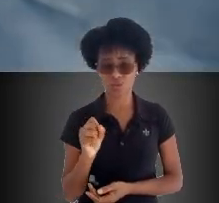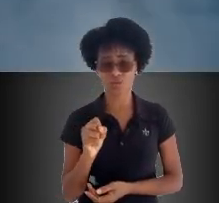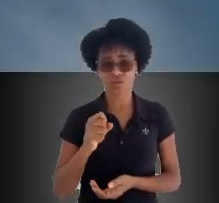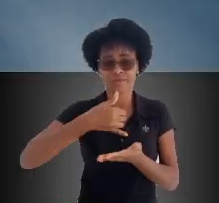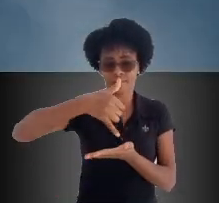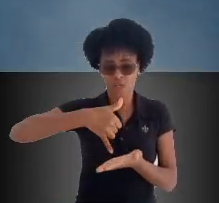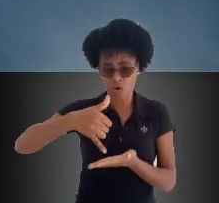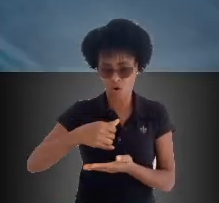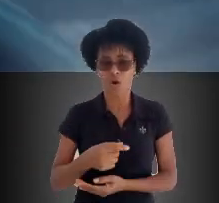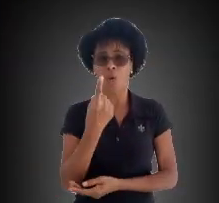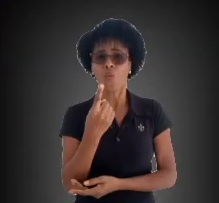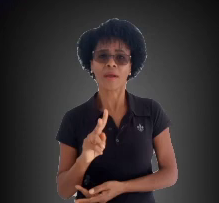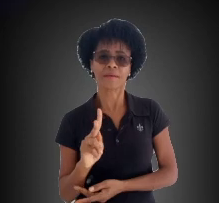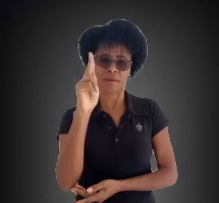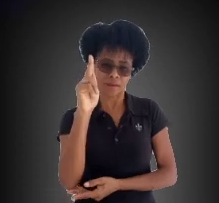um quilo de soda,